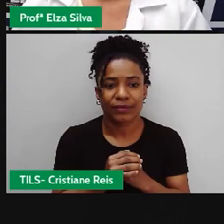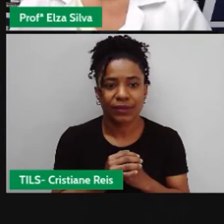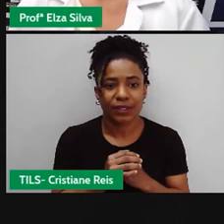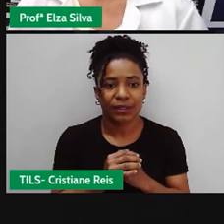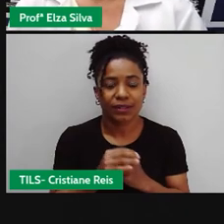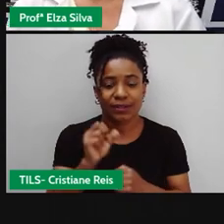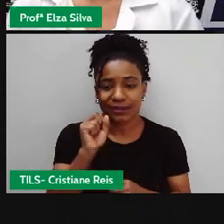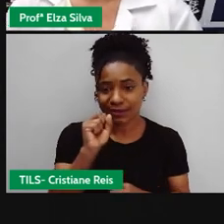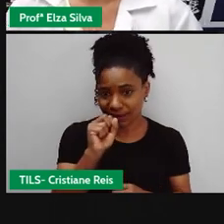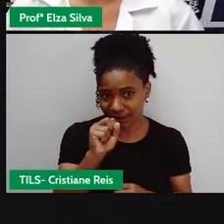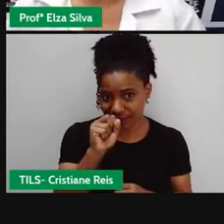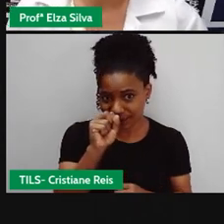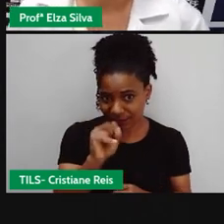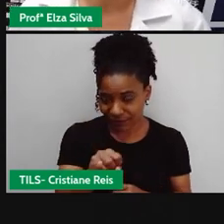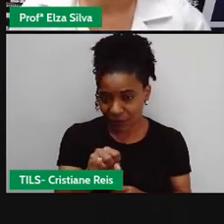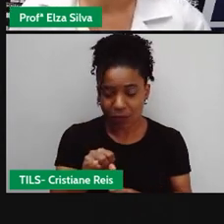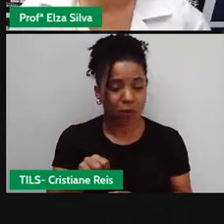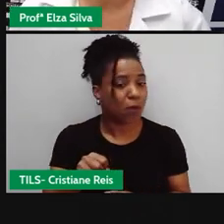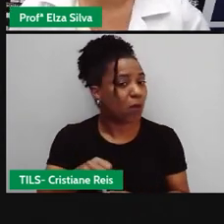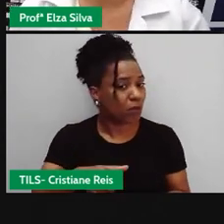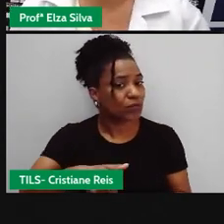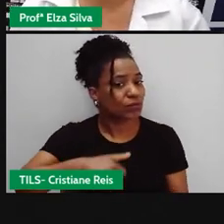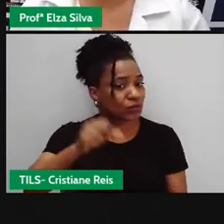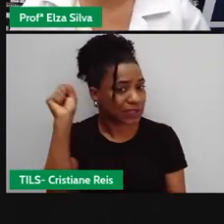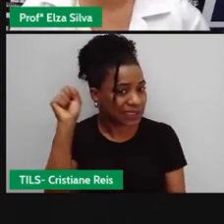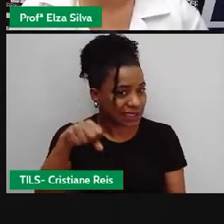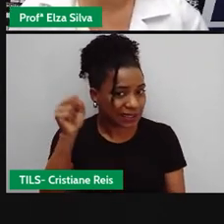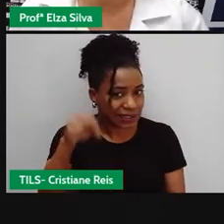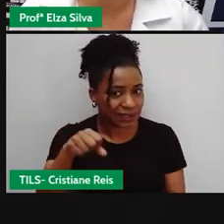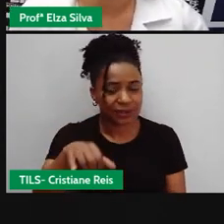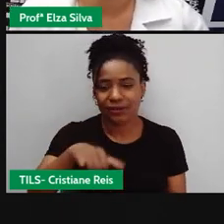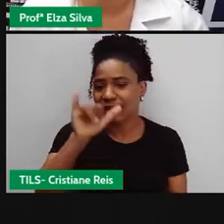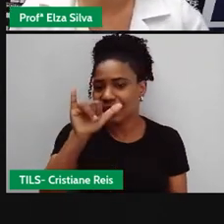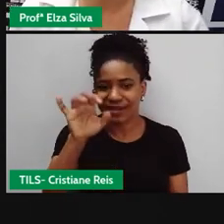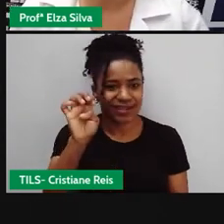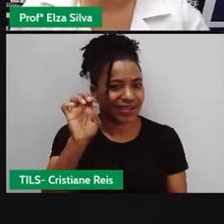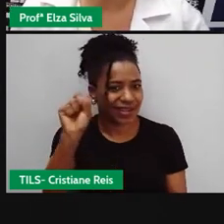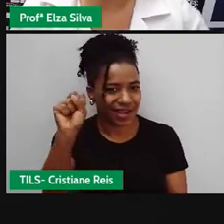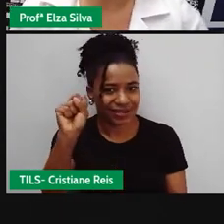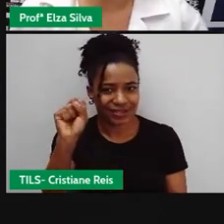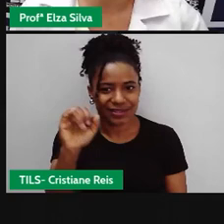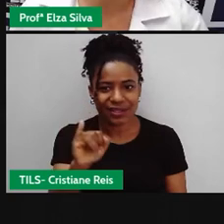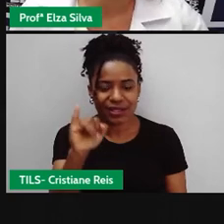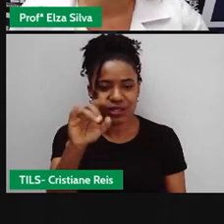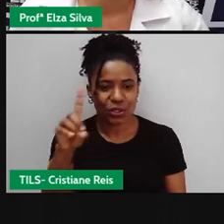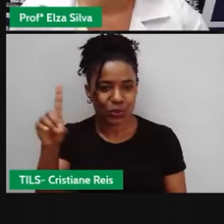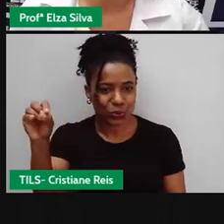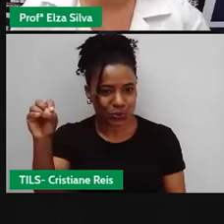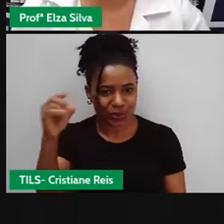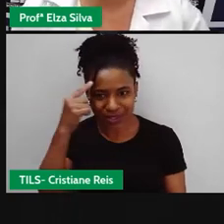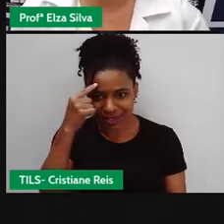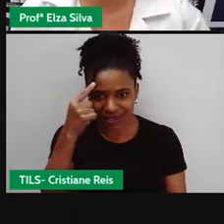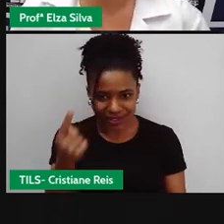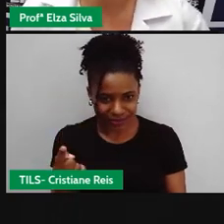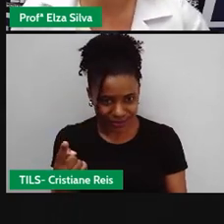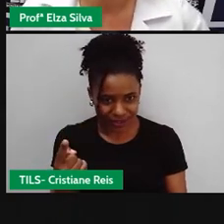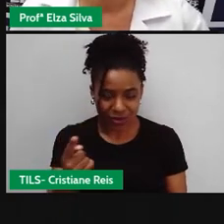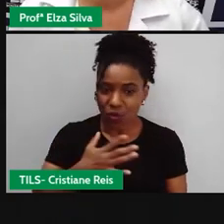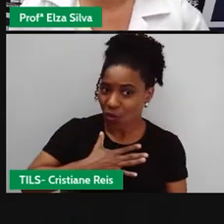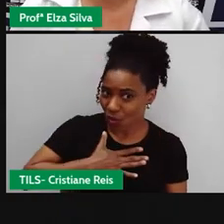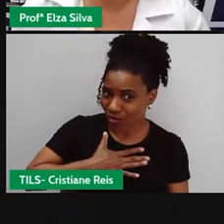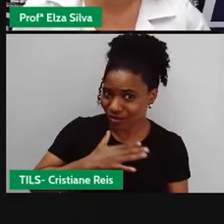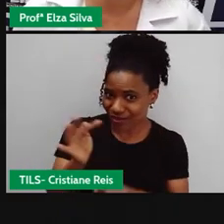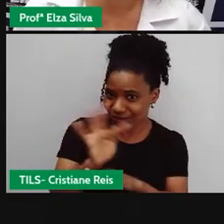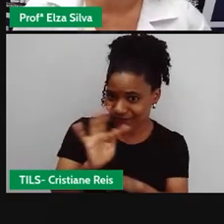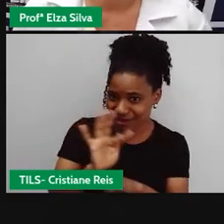sua Pergunta De forma positiva Você vai usar Yes I do Por exemplo Do you like Move Você gosta De filmes